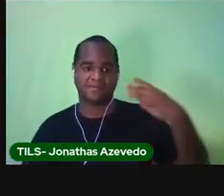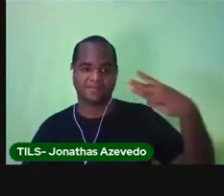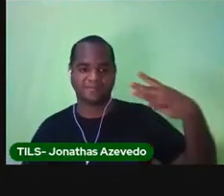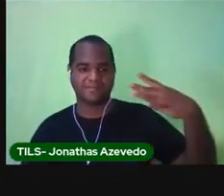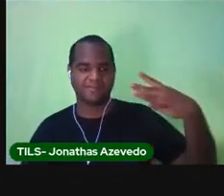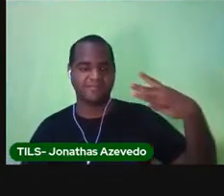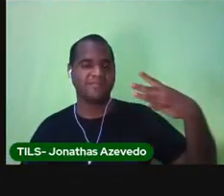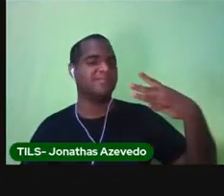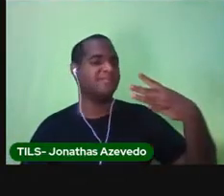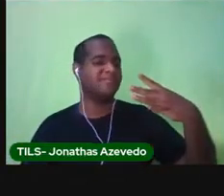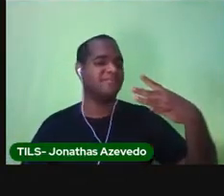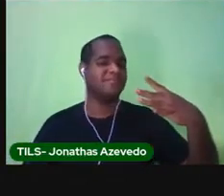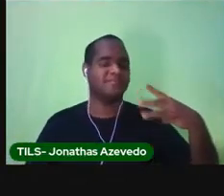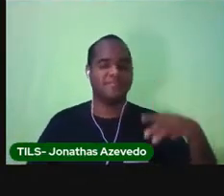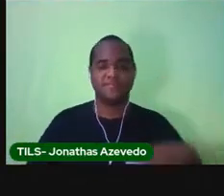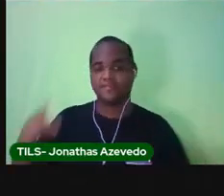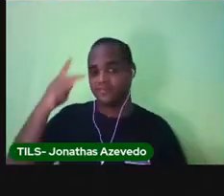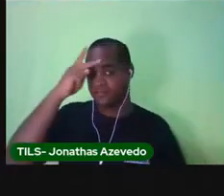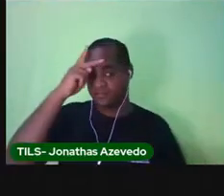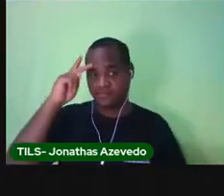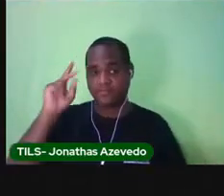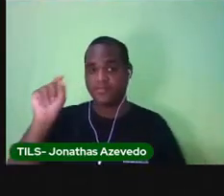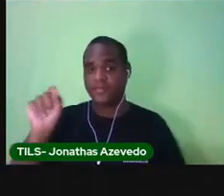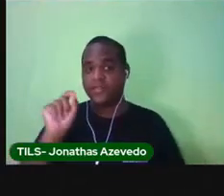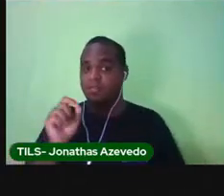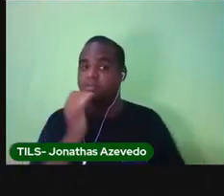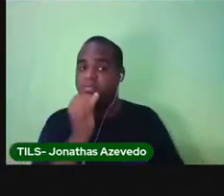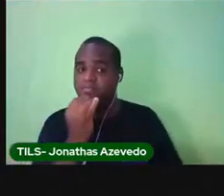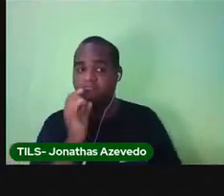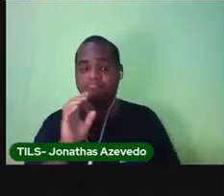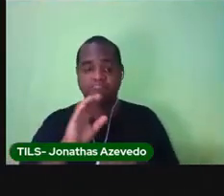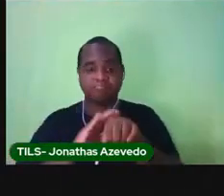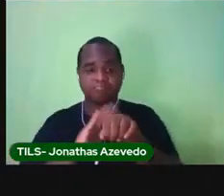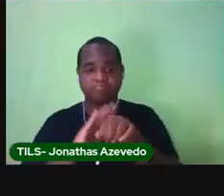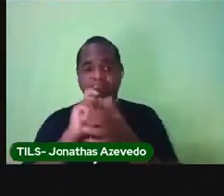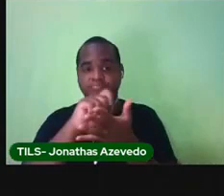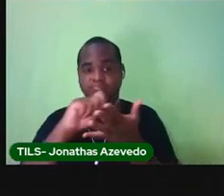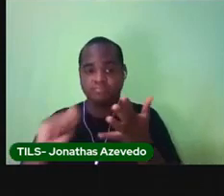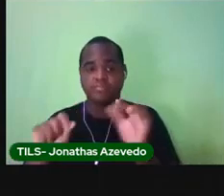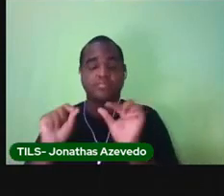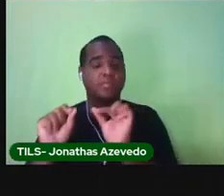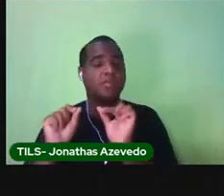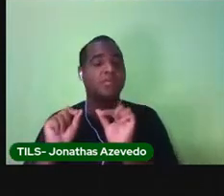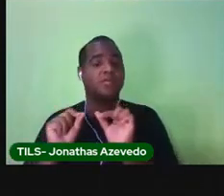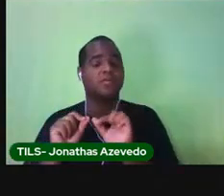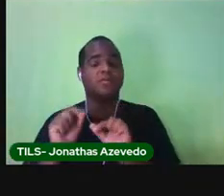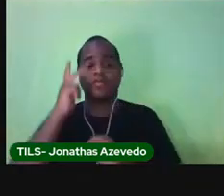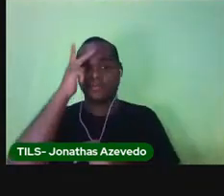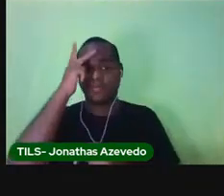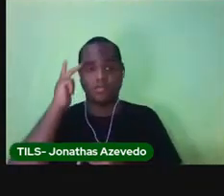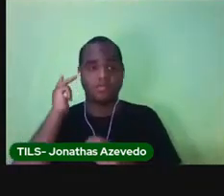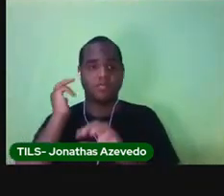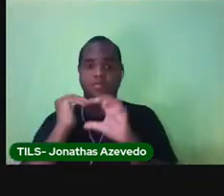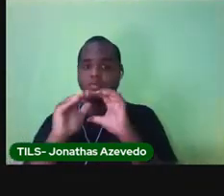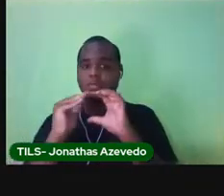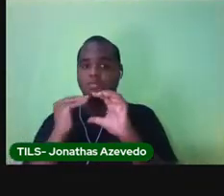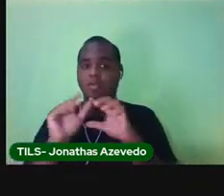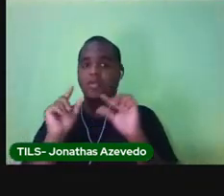Para quem o bilhete foi escrito? Quem foi que recebeu o bilhete?